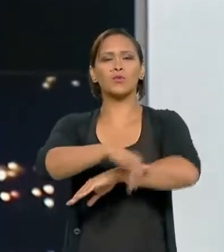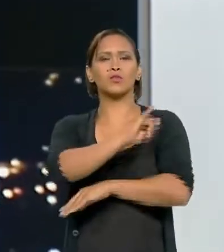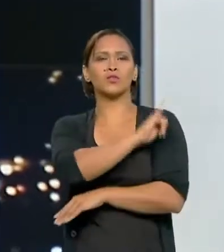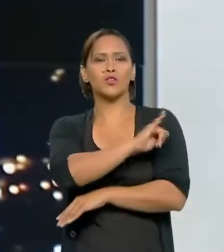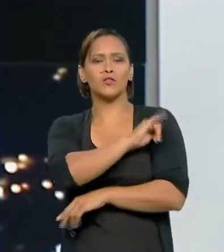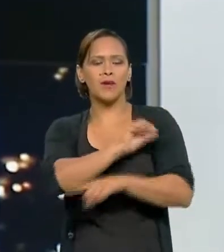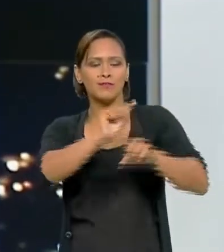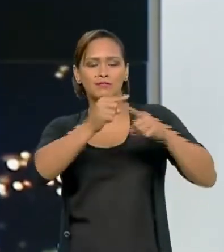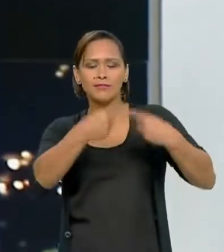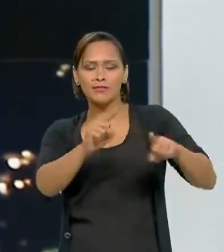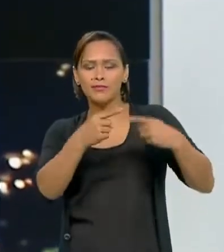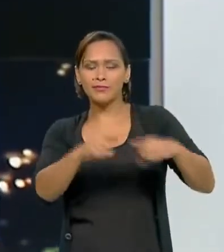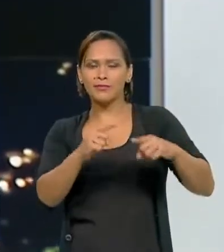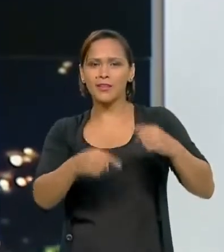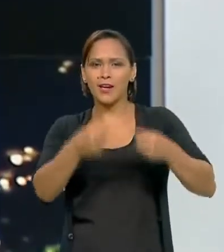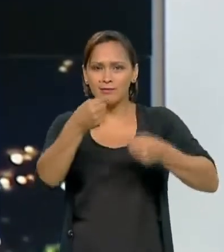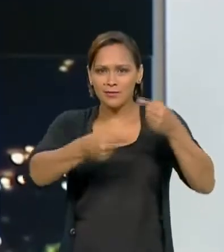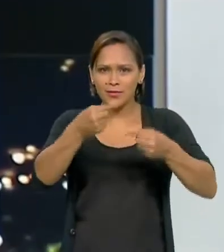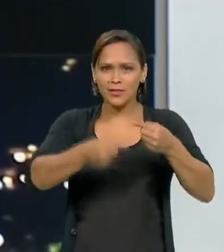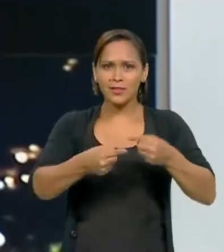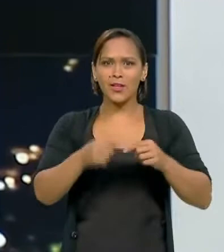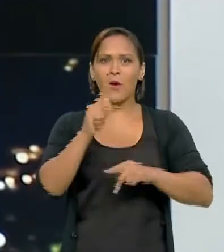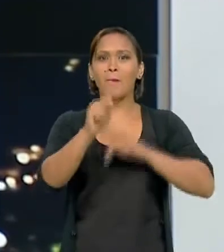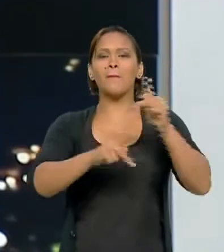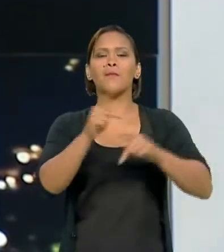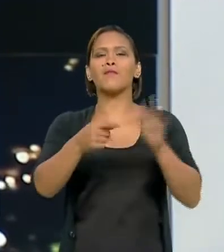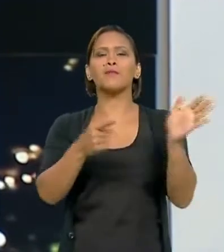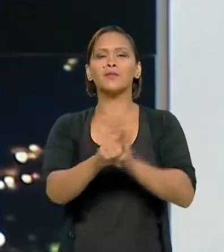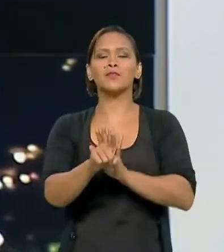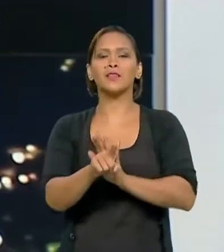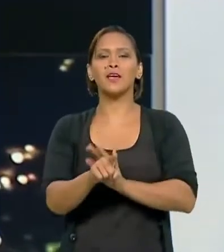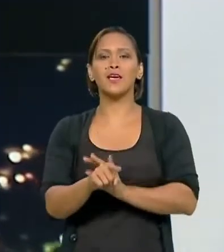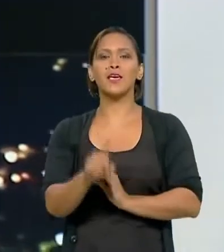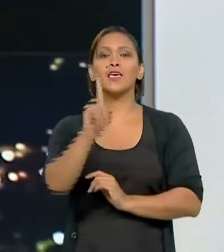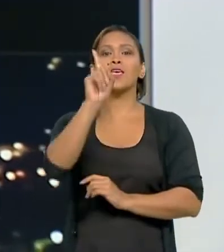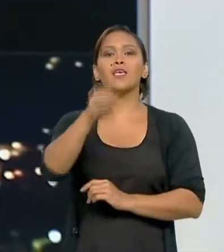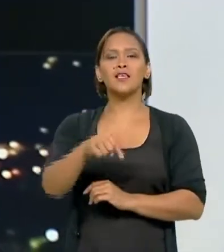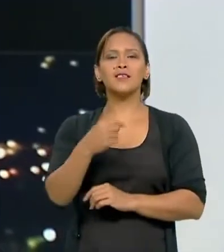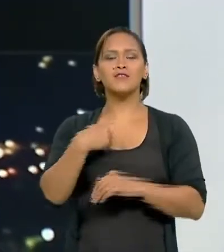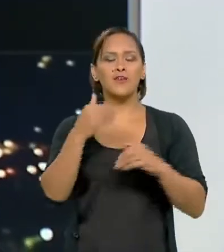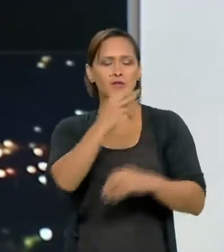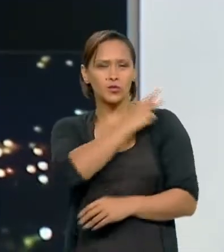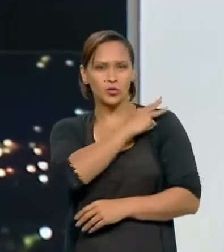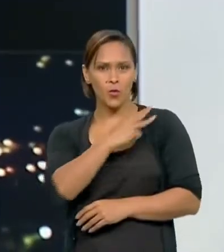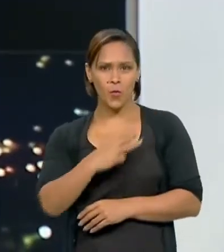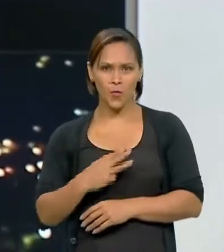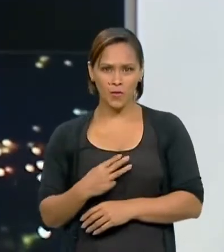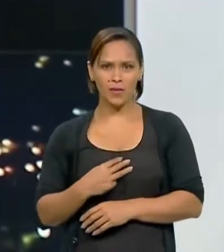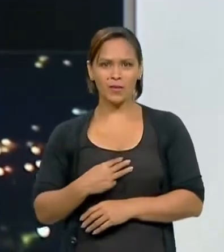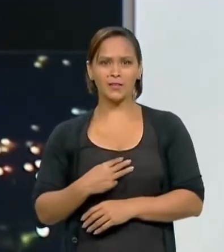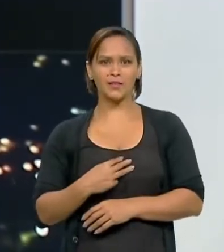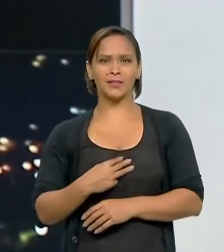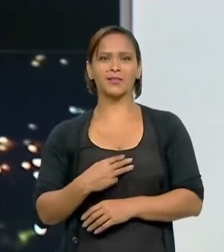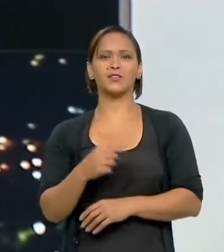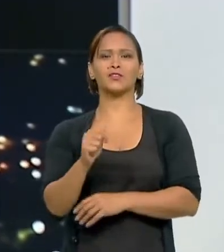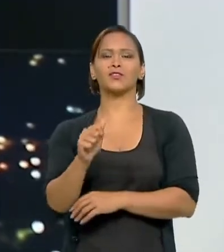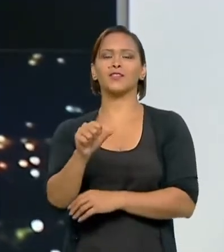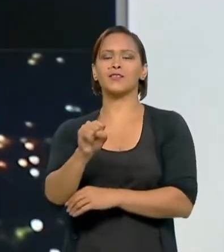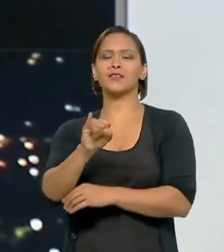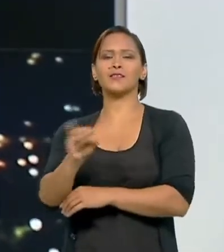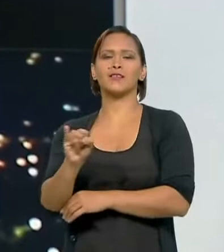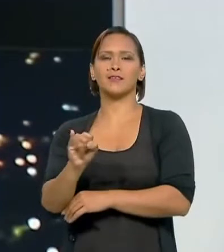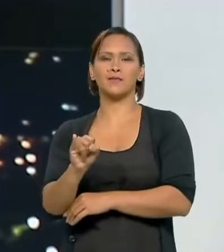provocamos uma discussão com o povo. A pergunta era, se você fosse o ministro do gabinete institucional da presidência da